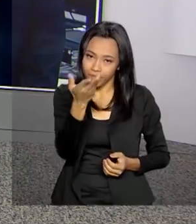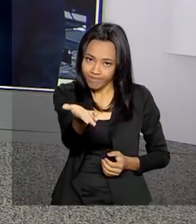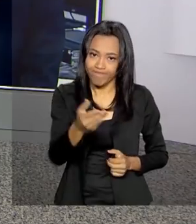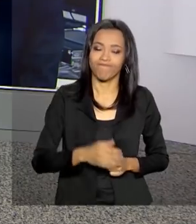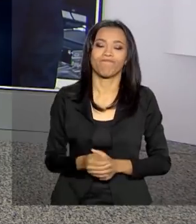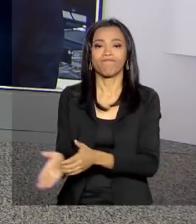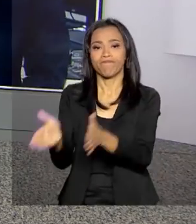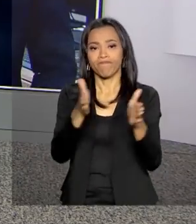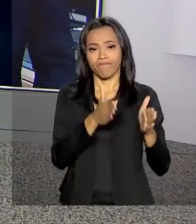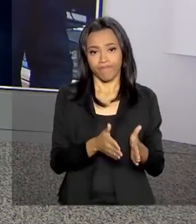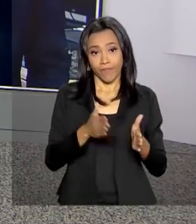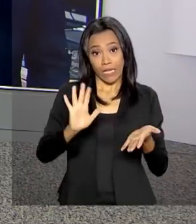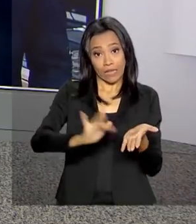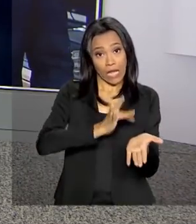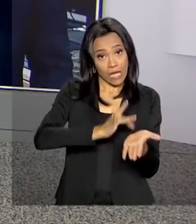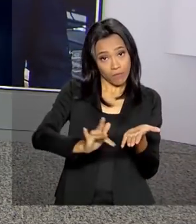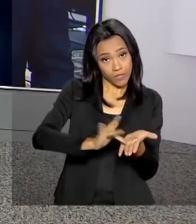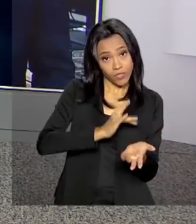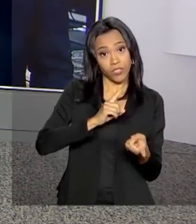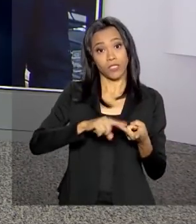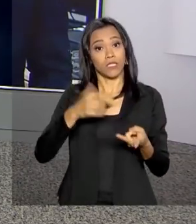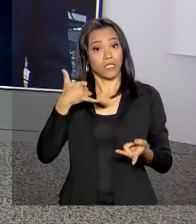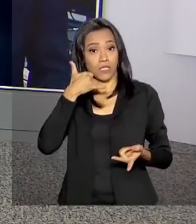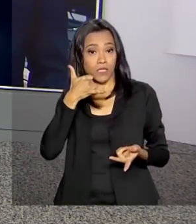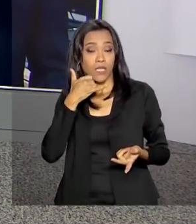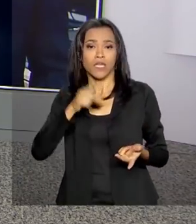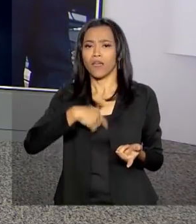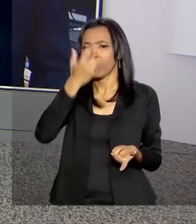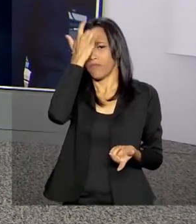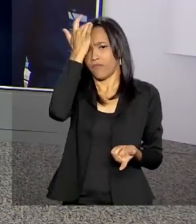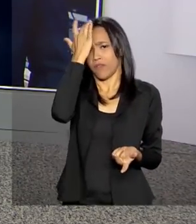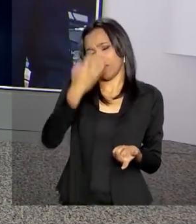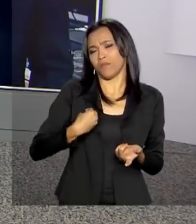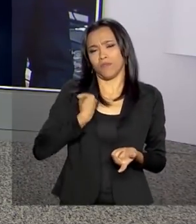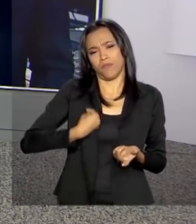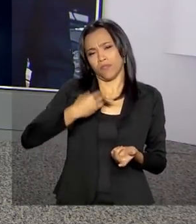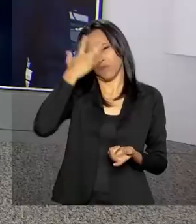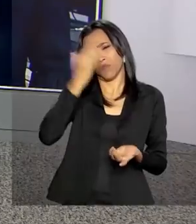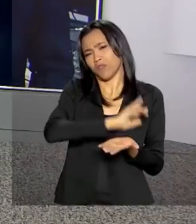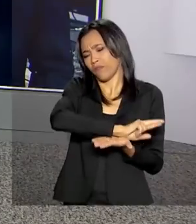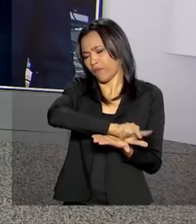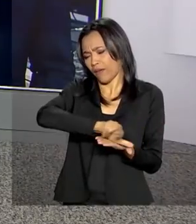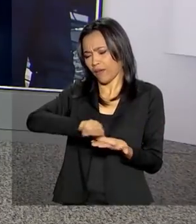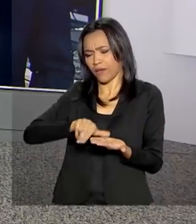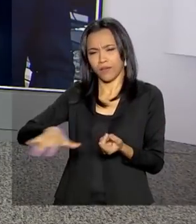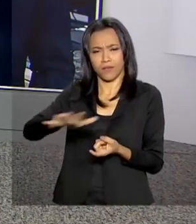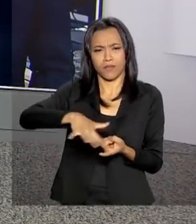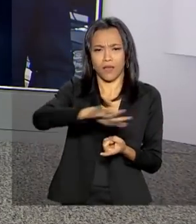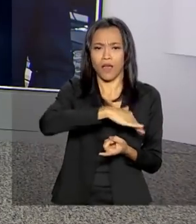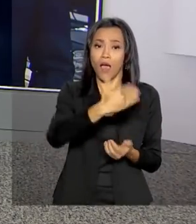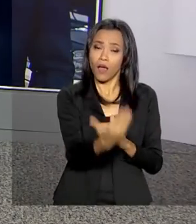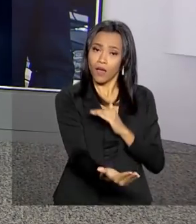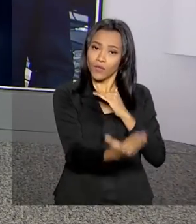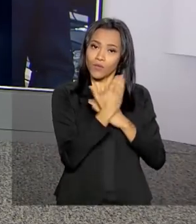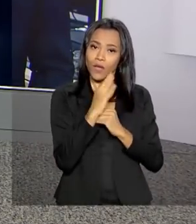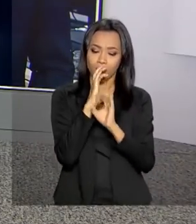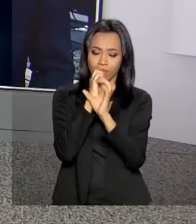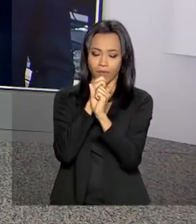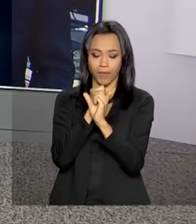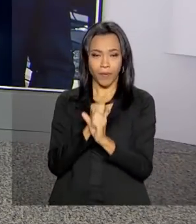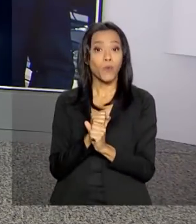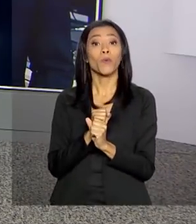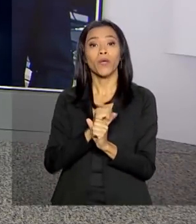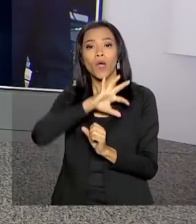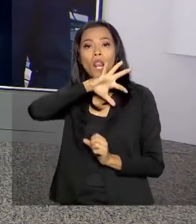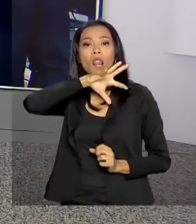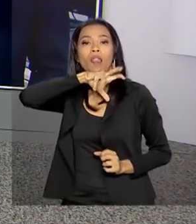Os tablets e os smartphones que facilitam a vida das pessoas em várias áreas diferentes ajudaram na prestação de contas com o leão.